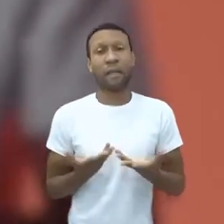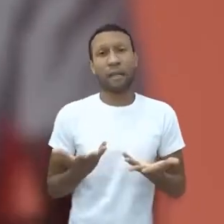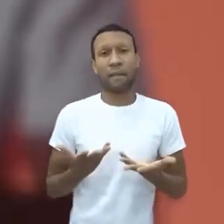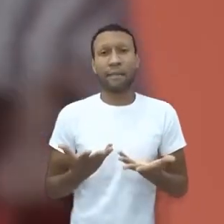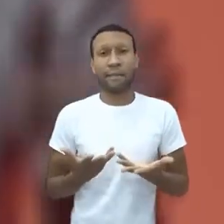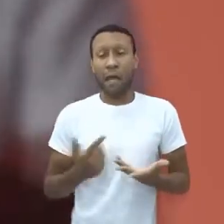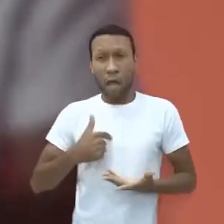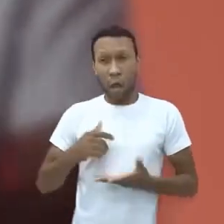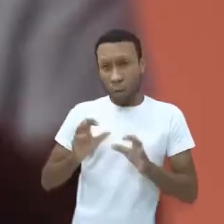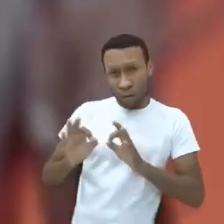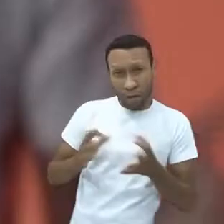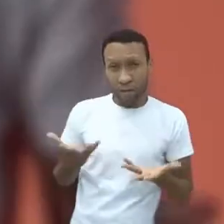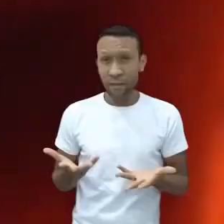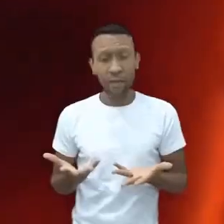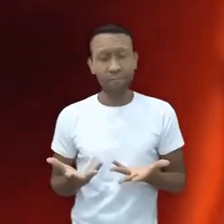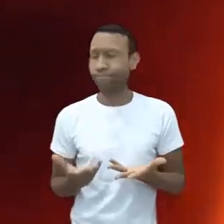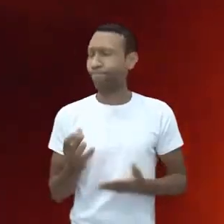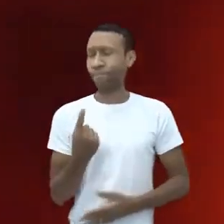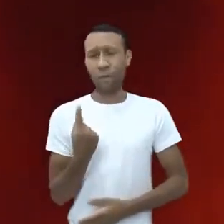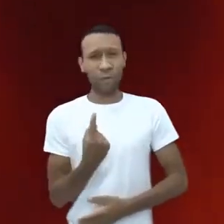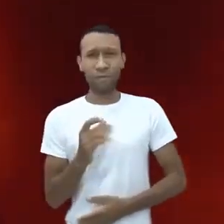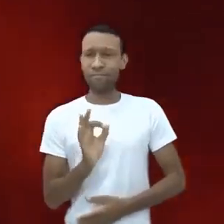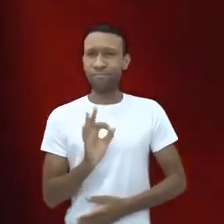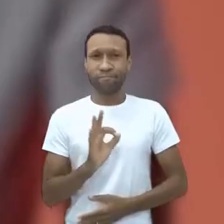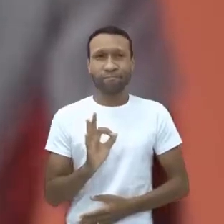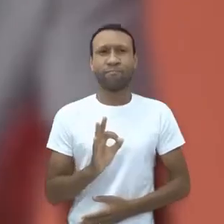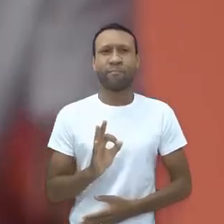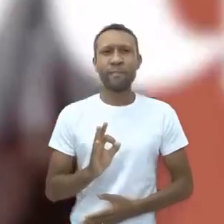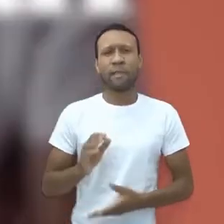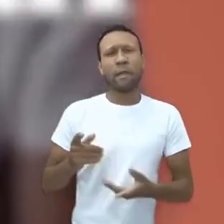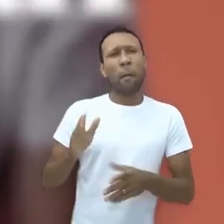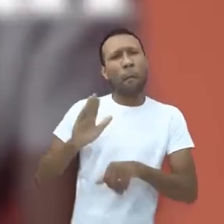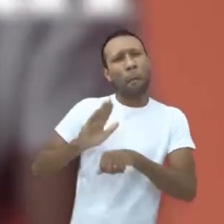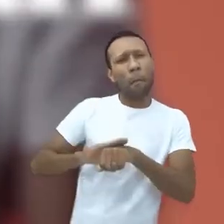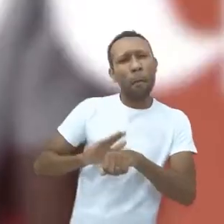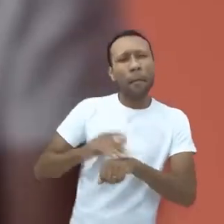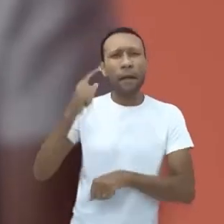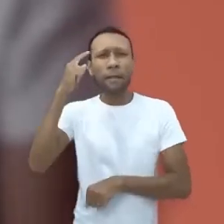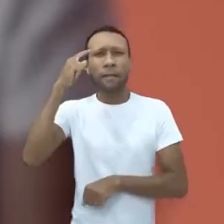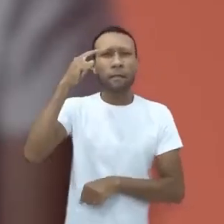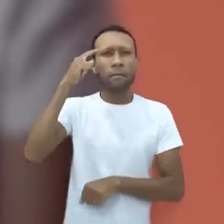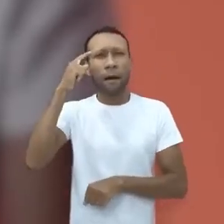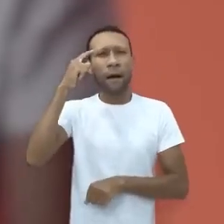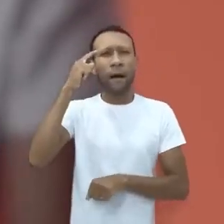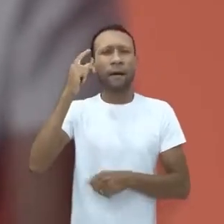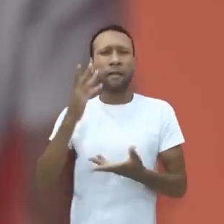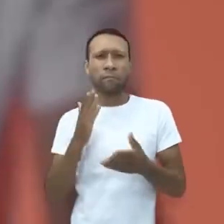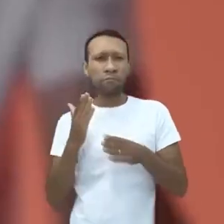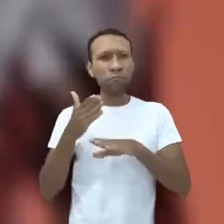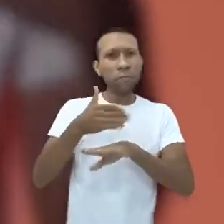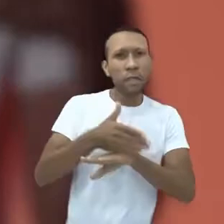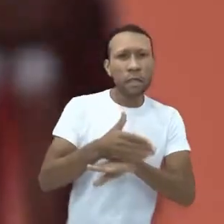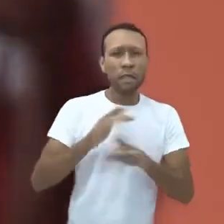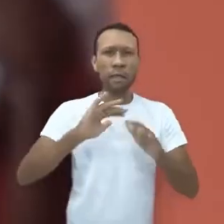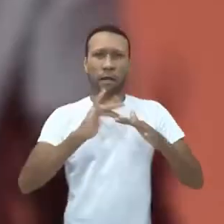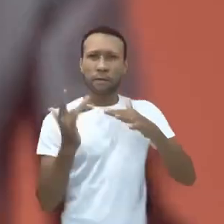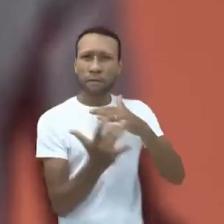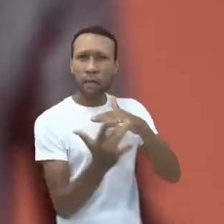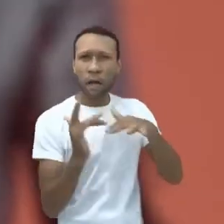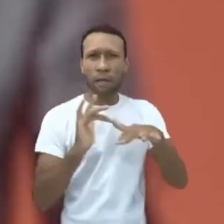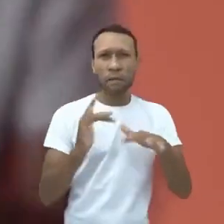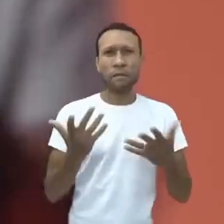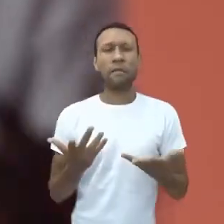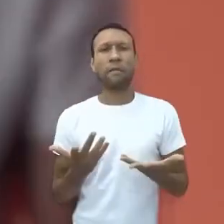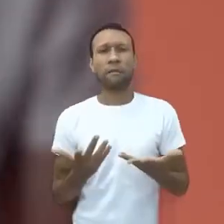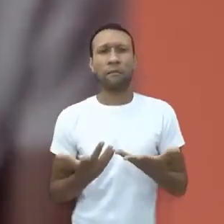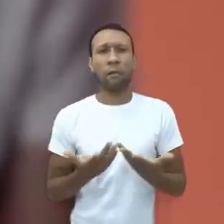pode ser usada para o bem e para mal. É, mas eu também não gosto dessa coisa de botar meio que a culpa na internet. Então não é a internet que está fazendo as pessoas